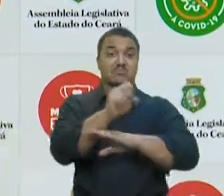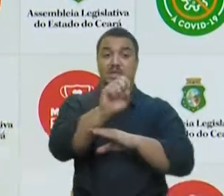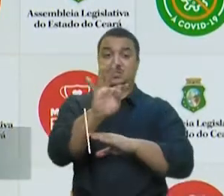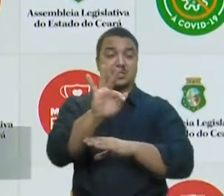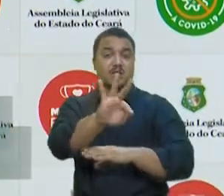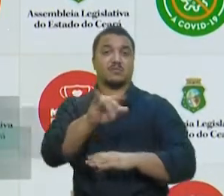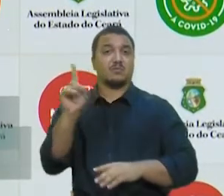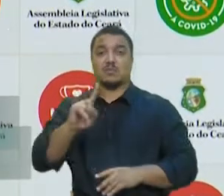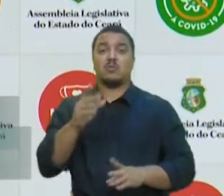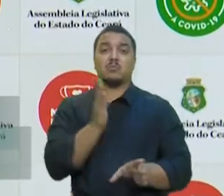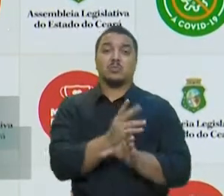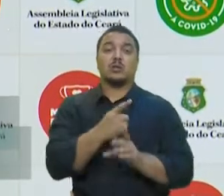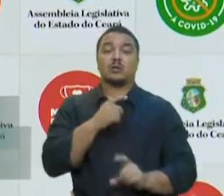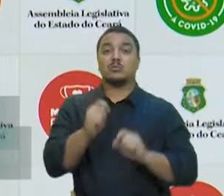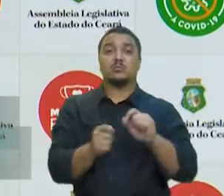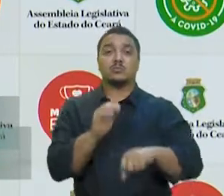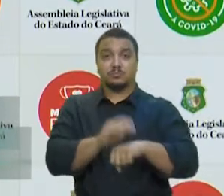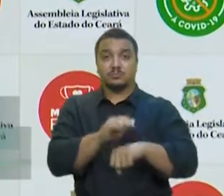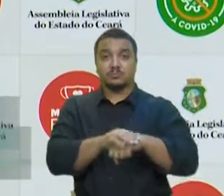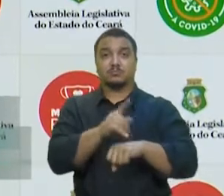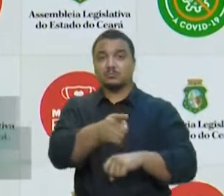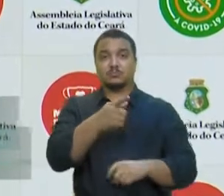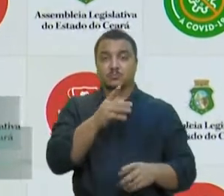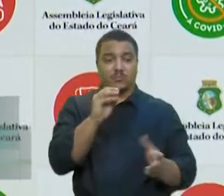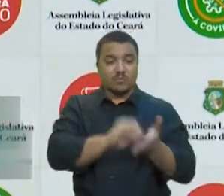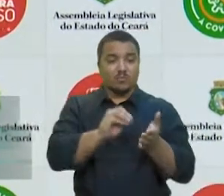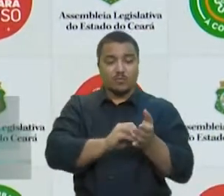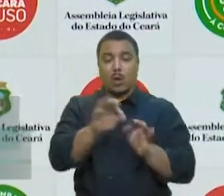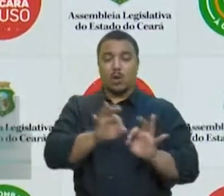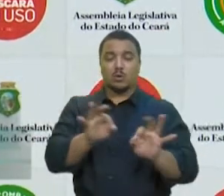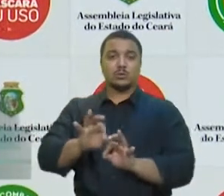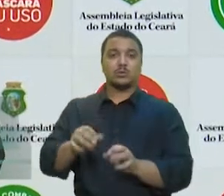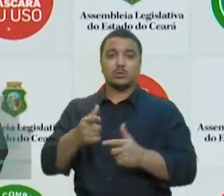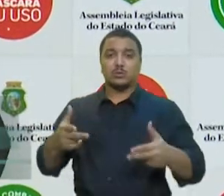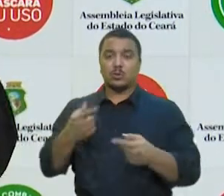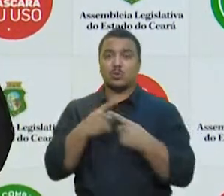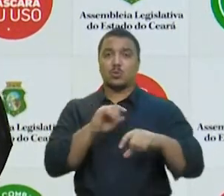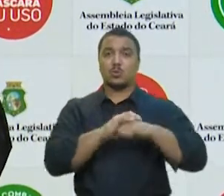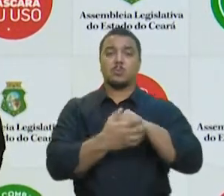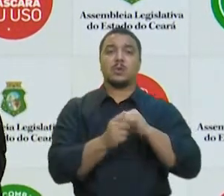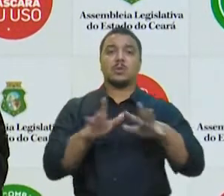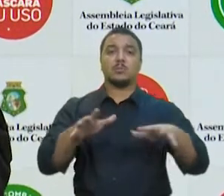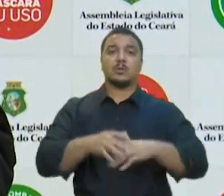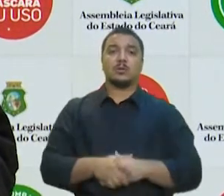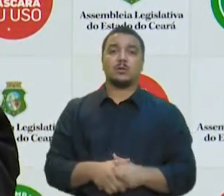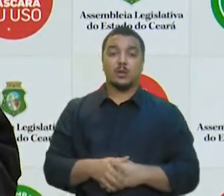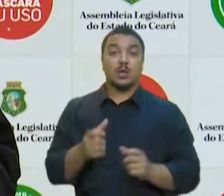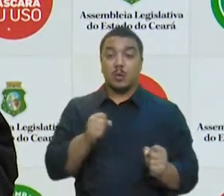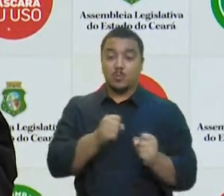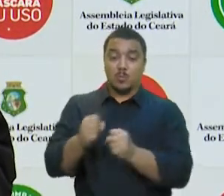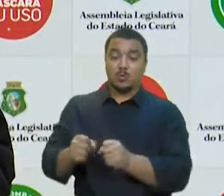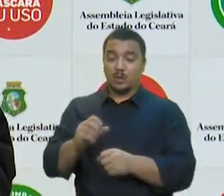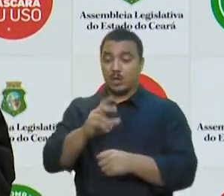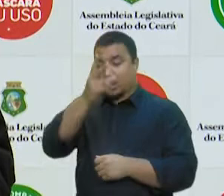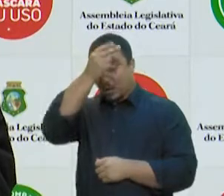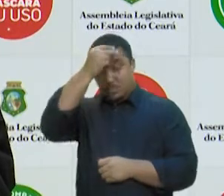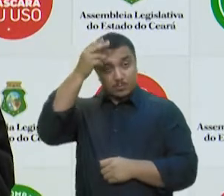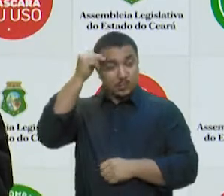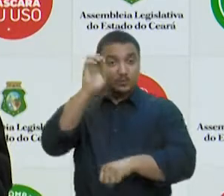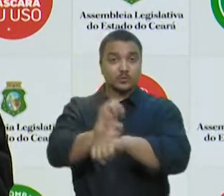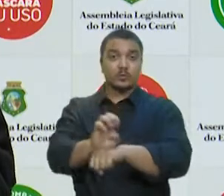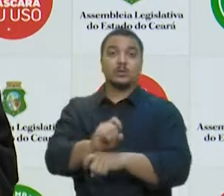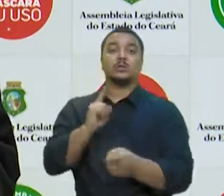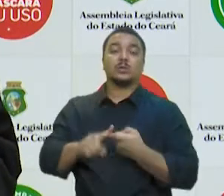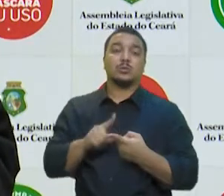STF foi que desorganizou o combate à pandemia, quando ele deu o poder aos municípios e aos estados de